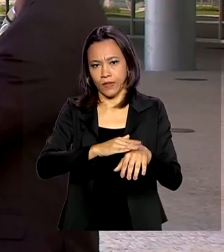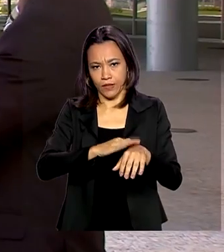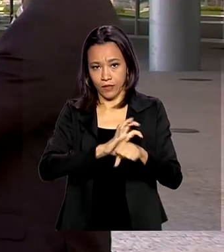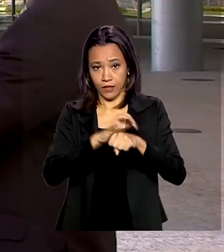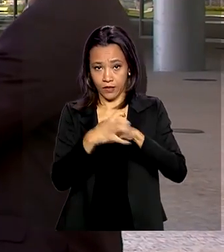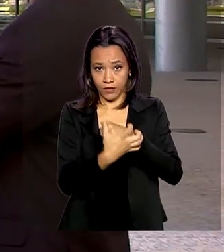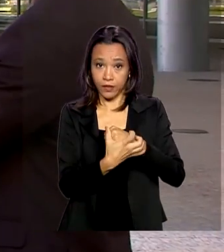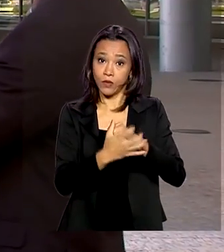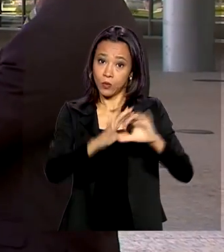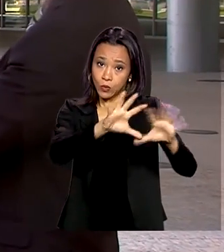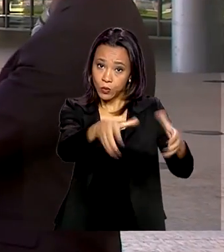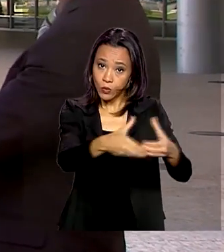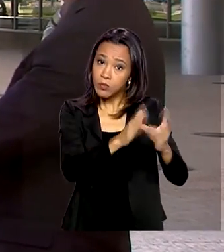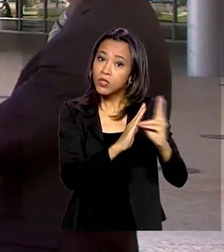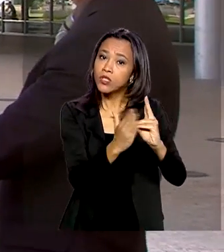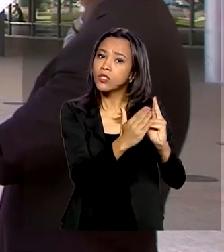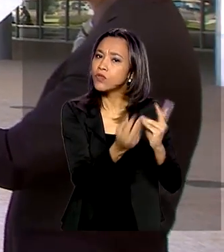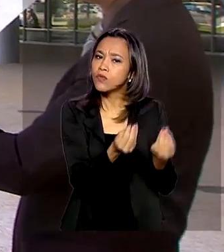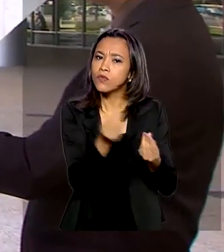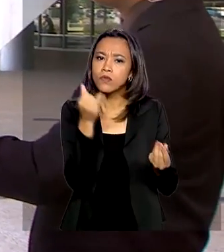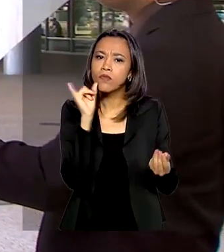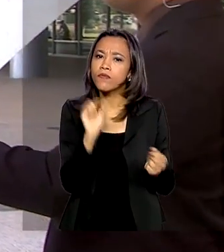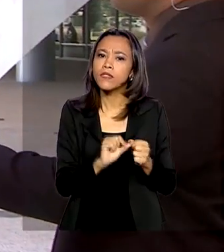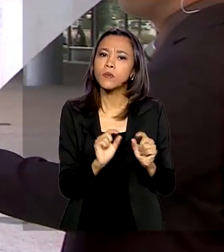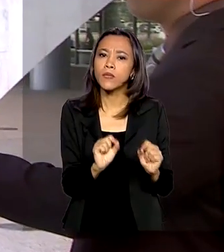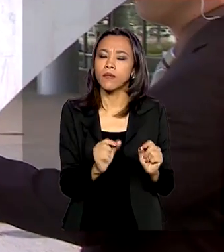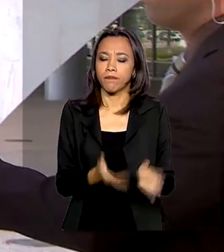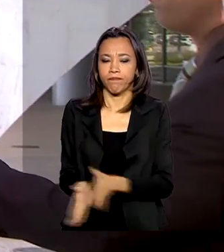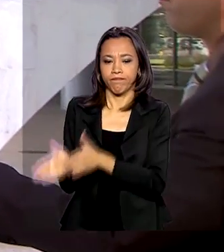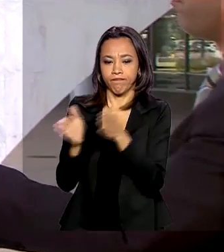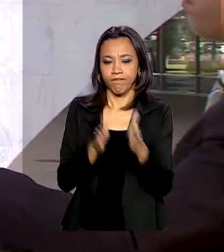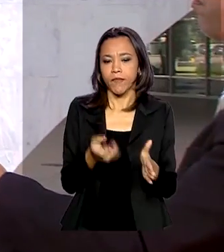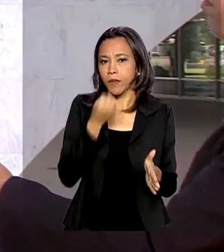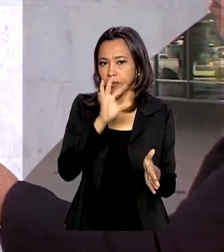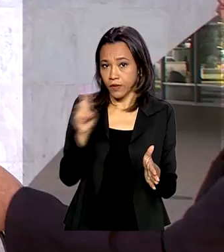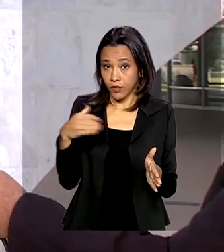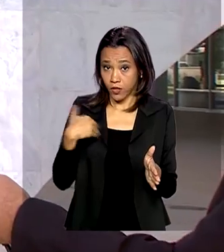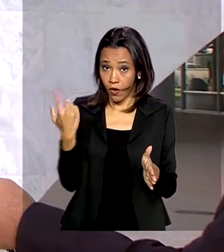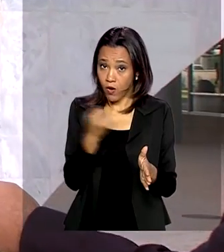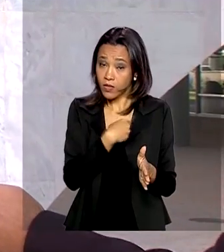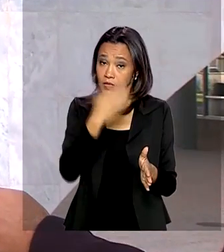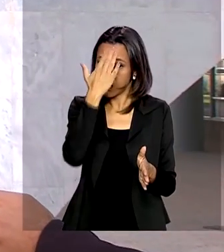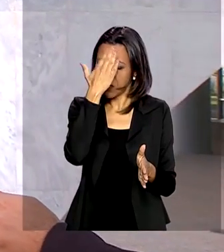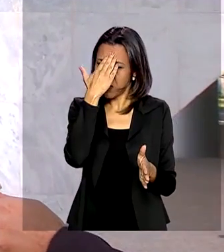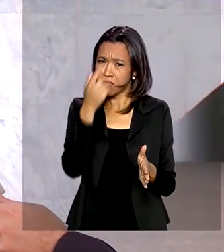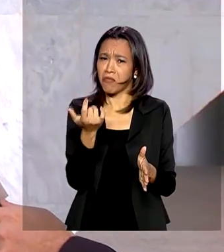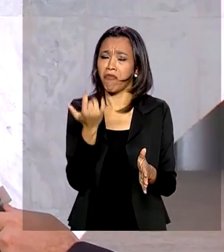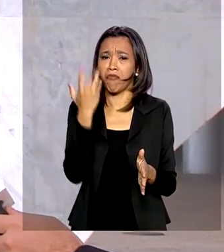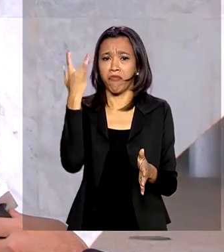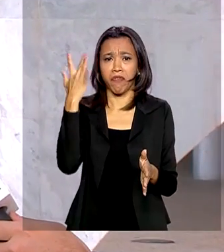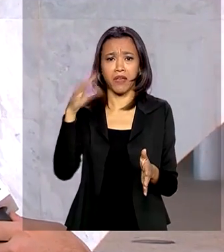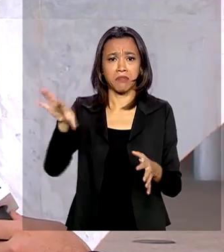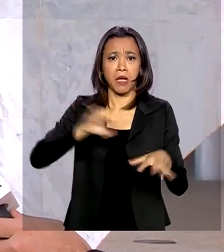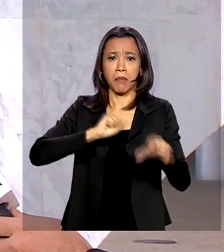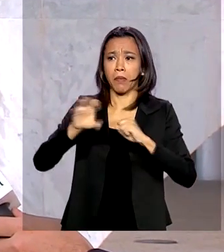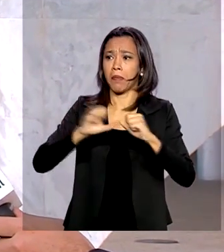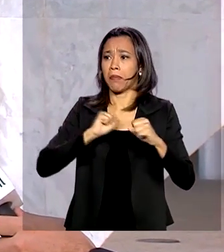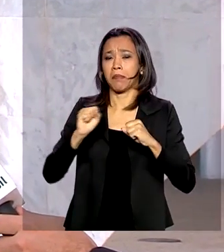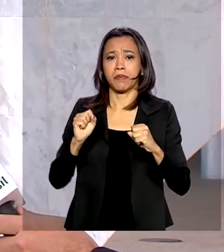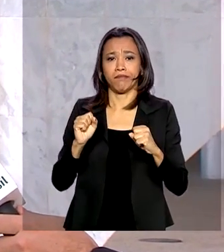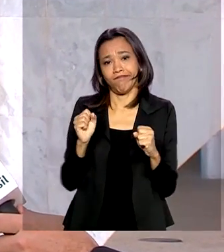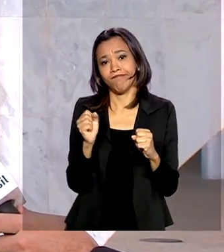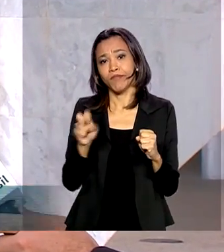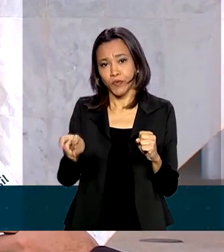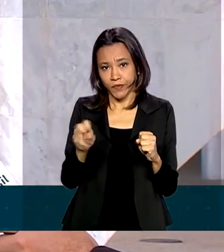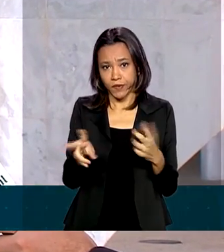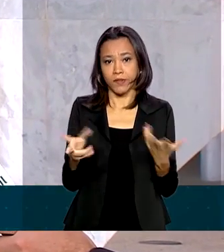Bom dia, Glauco. Historicamente, a gente sabe que as populações indígenas são mais vulneráveis a infecções por vírus. Nesse